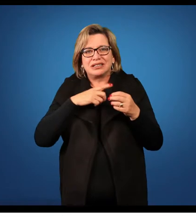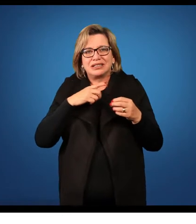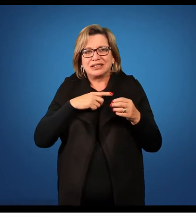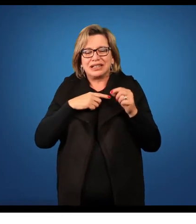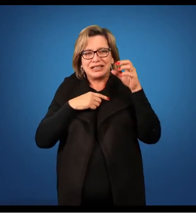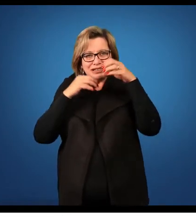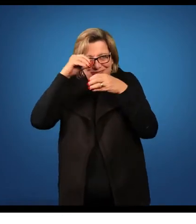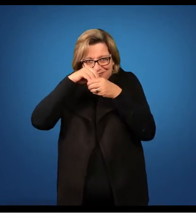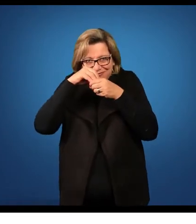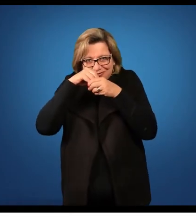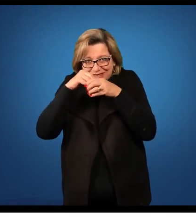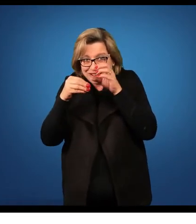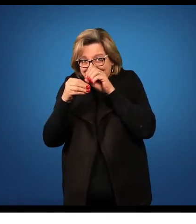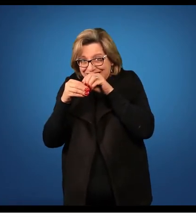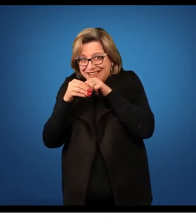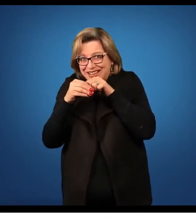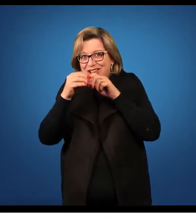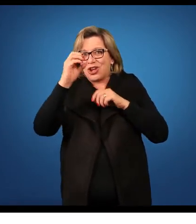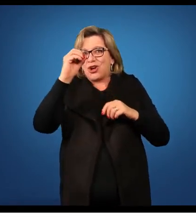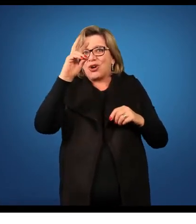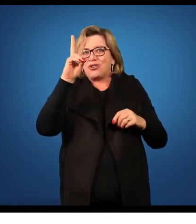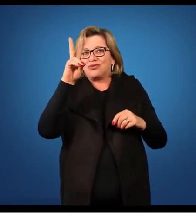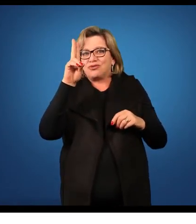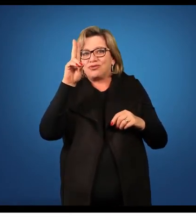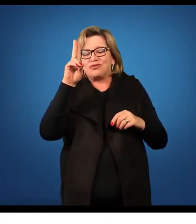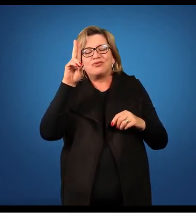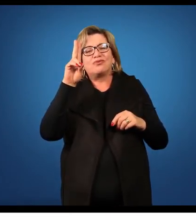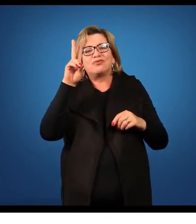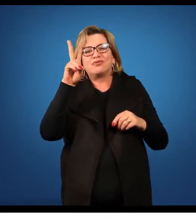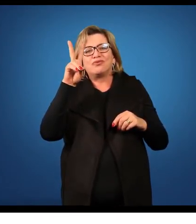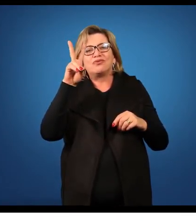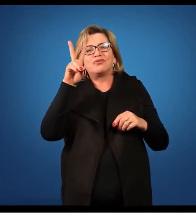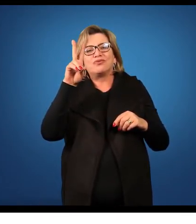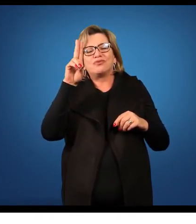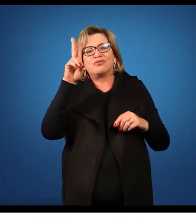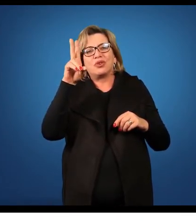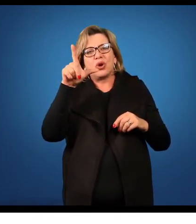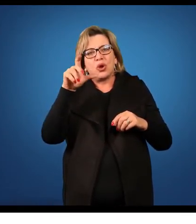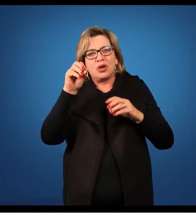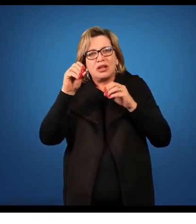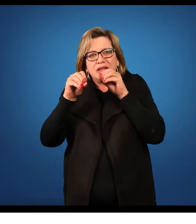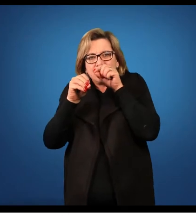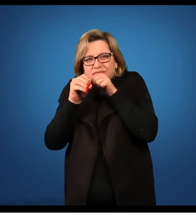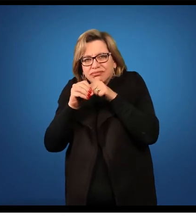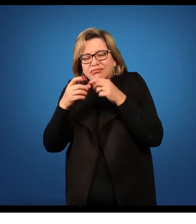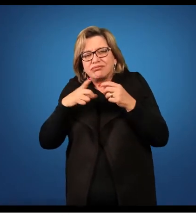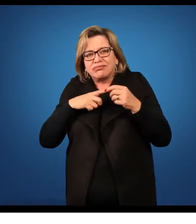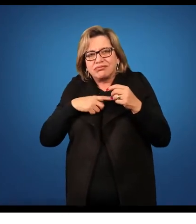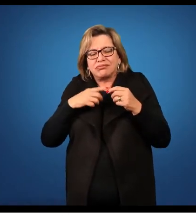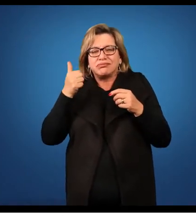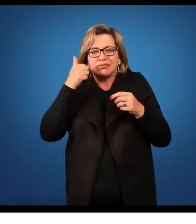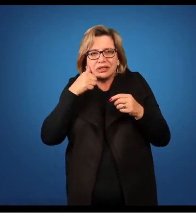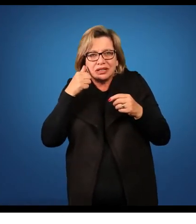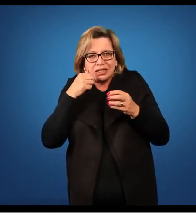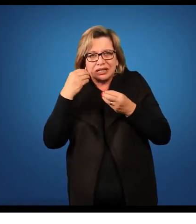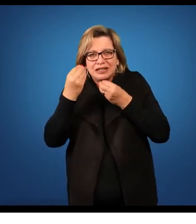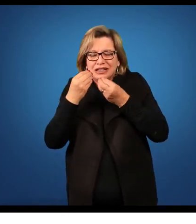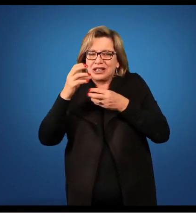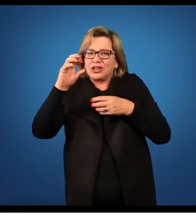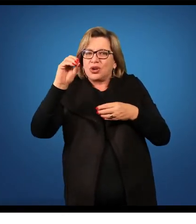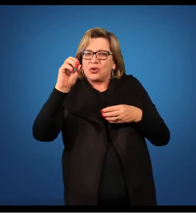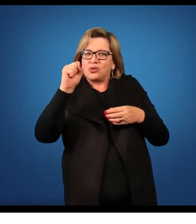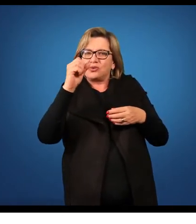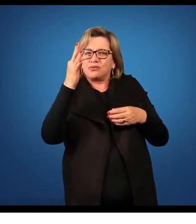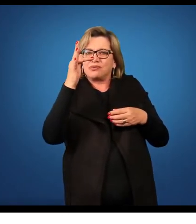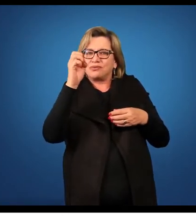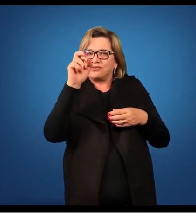megasporo que germina e forma o gametófito feminino o gametófito feminino irá apresentar dois gametas que são a osfera e a célula